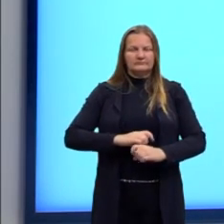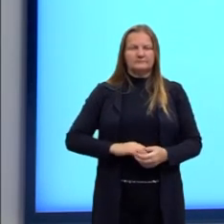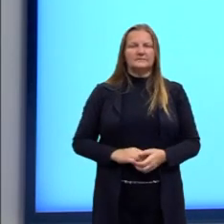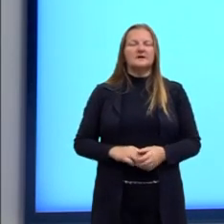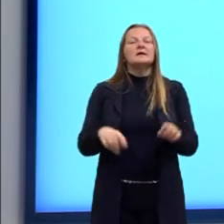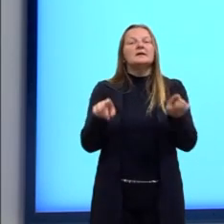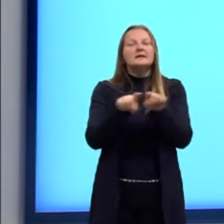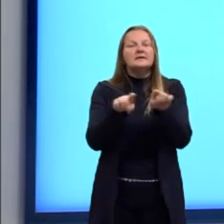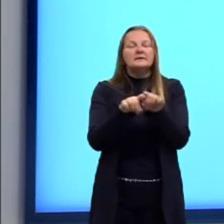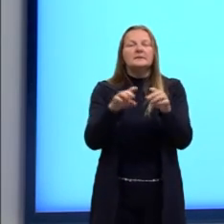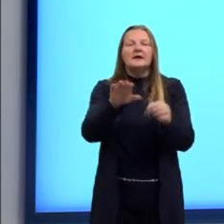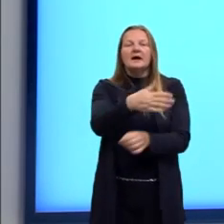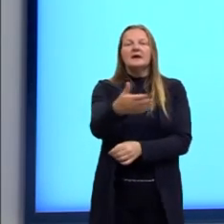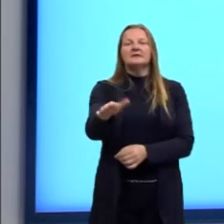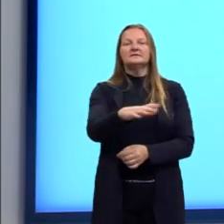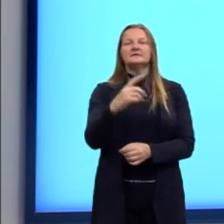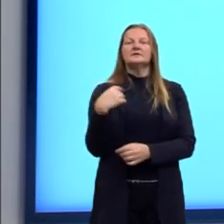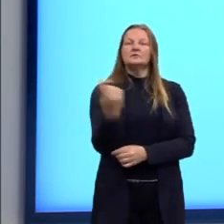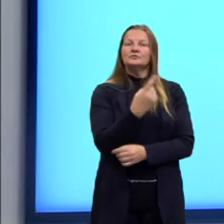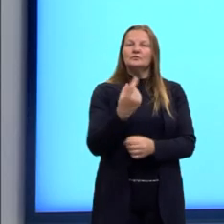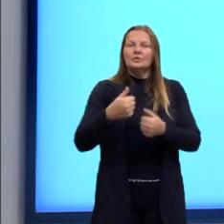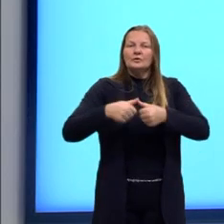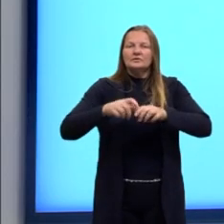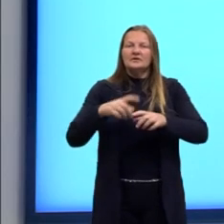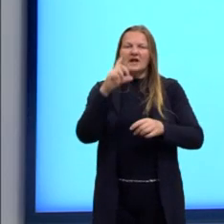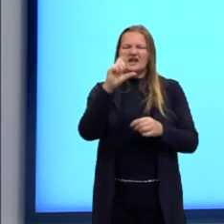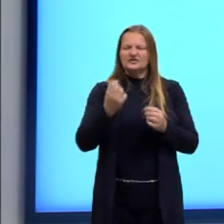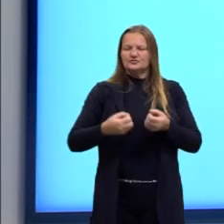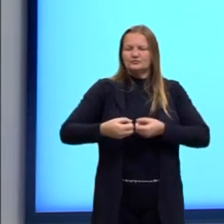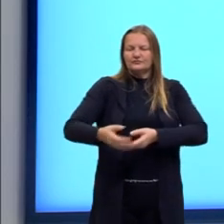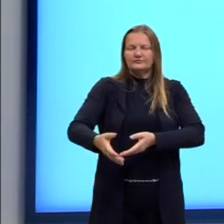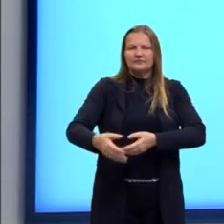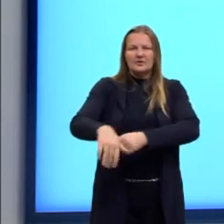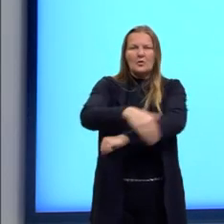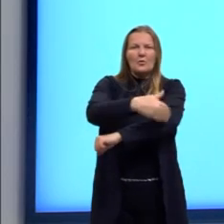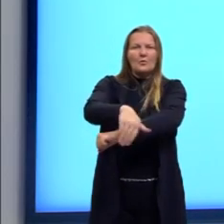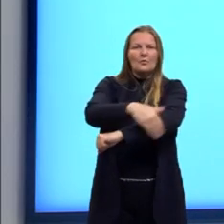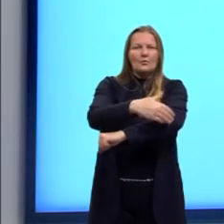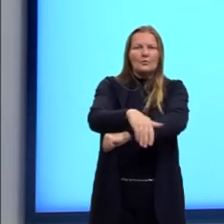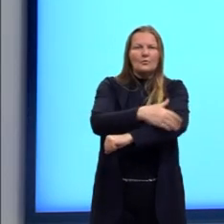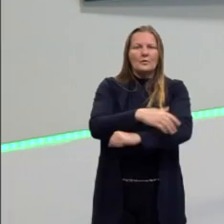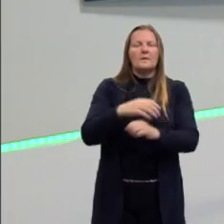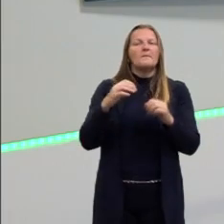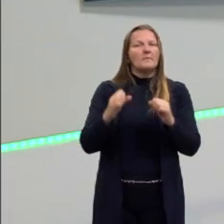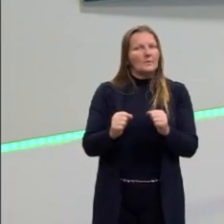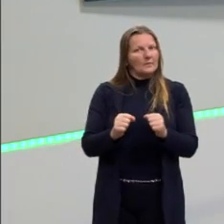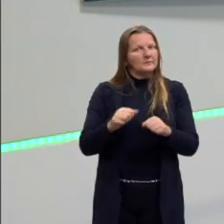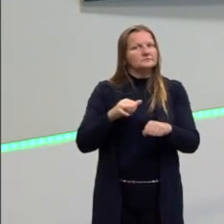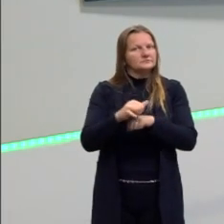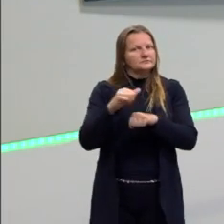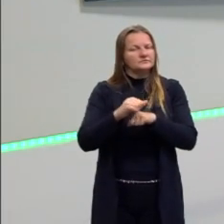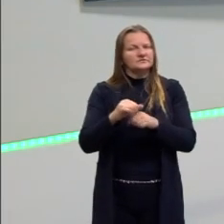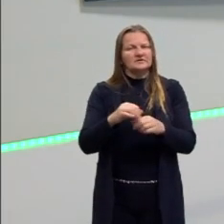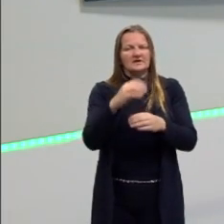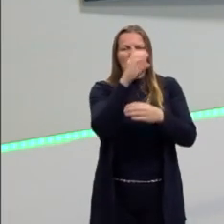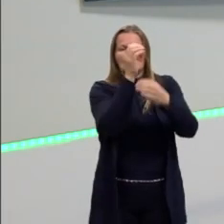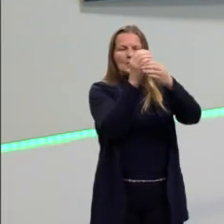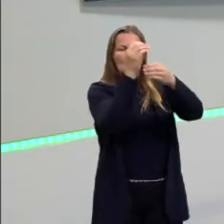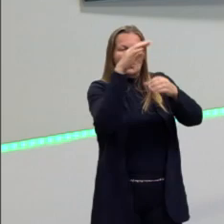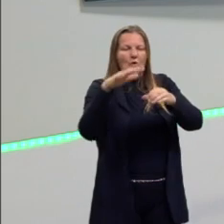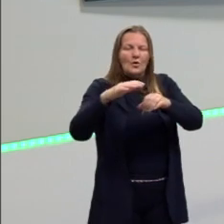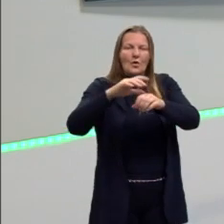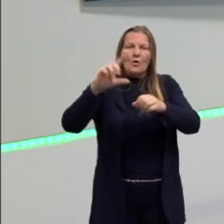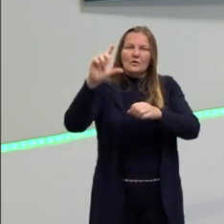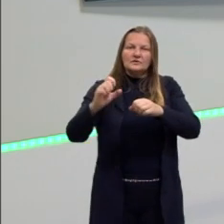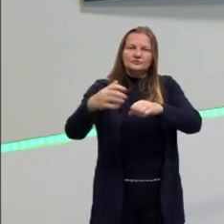Outra coisa, né? Às vezes nós colocamos lixo no chão, nas ruas, né? Pode acontecer, então, de entupir esgotos aquele lixo.